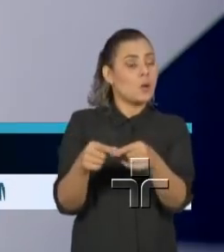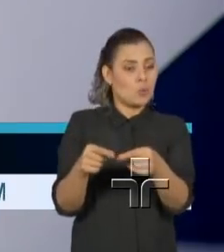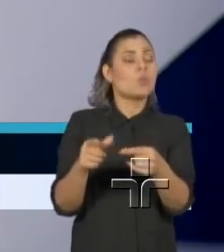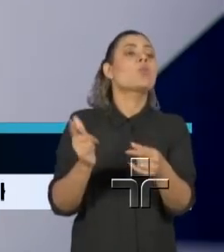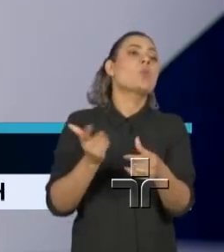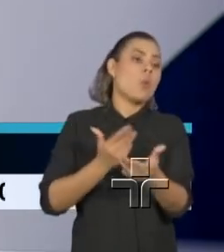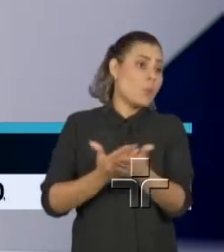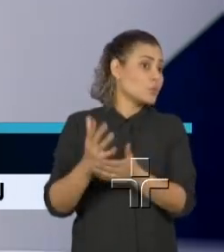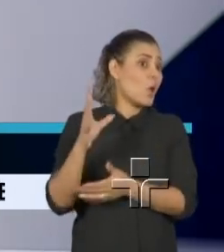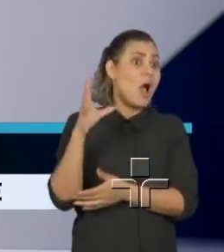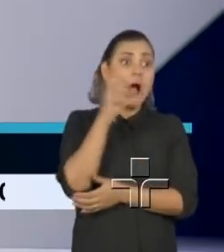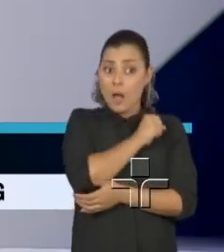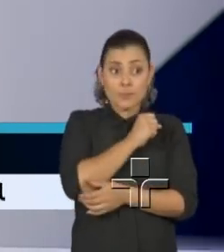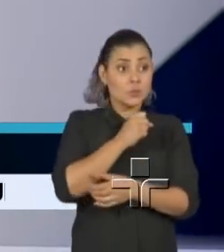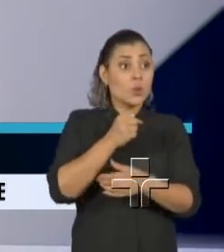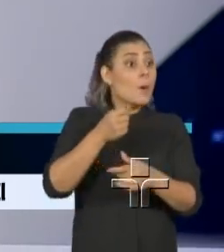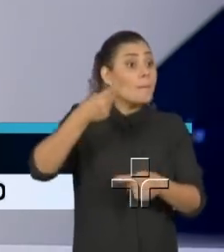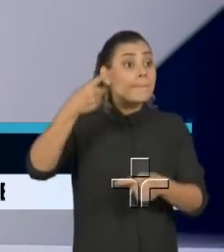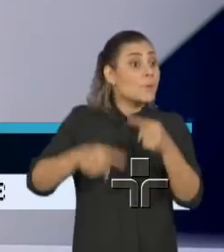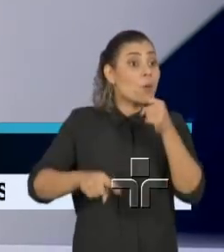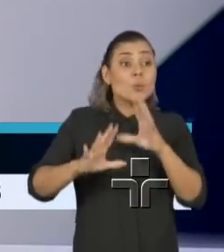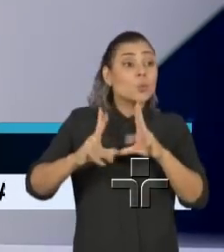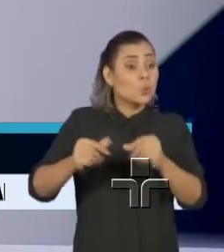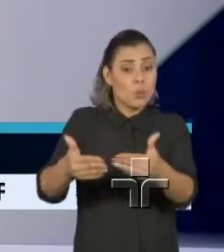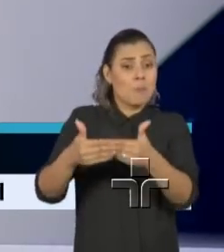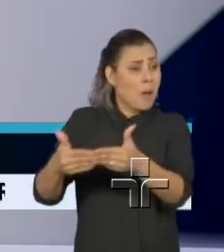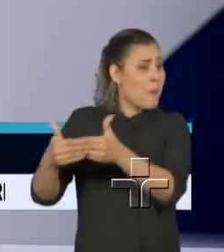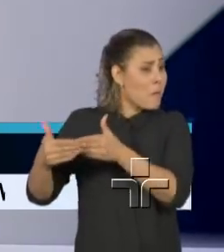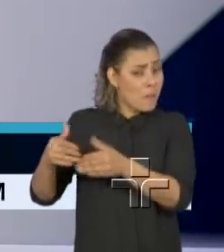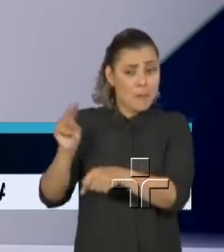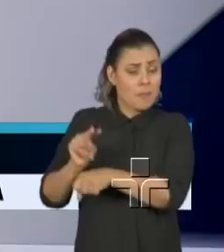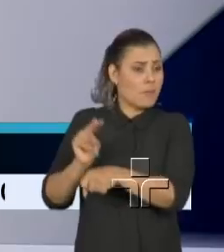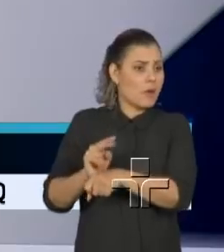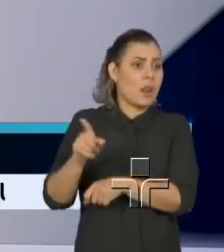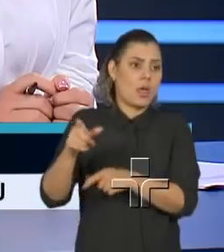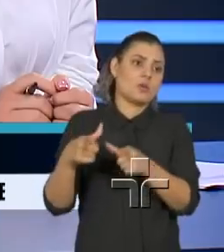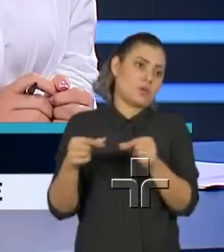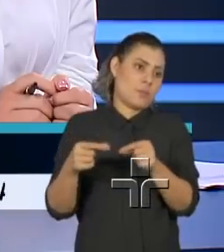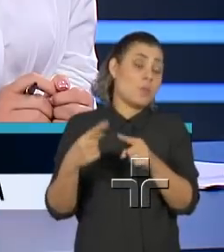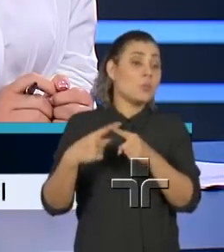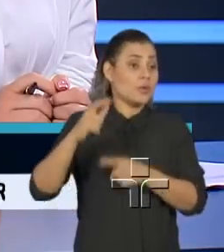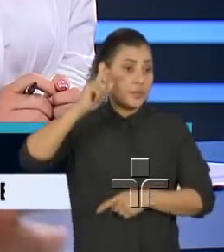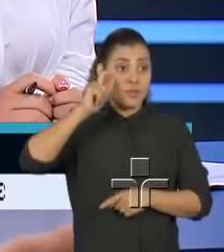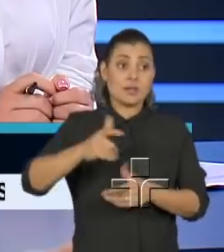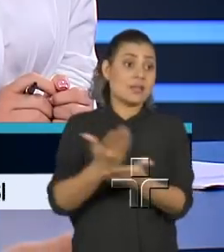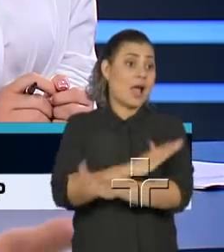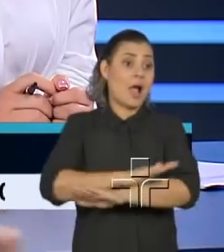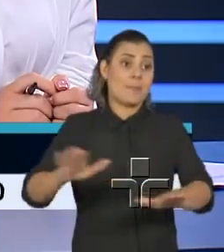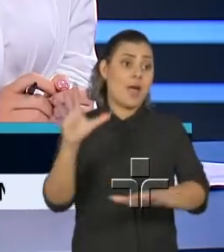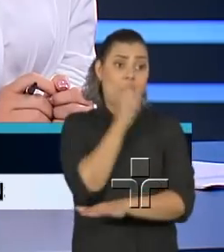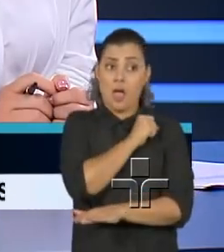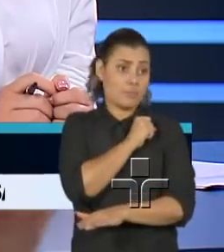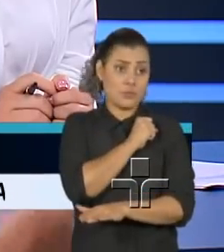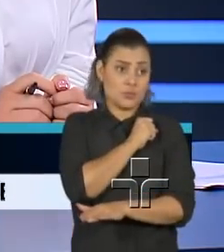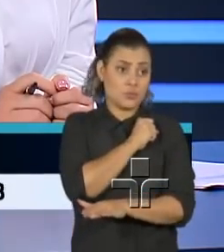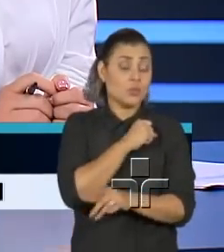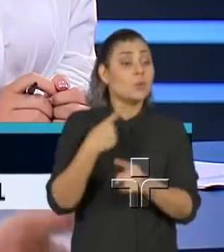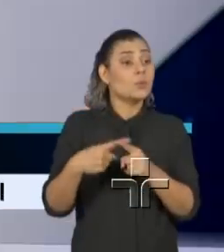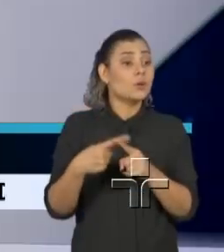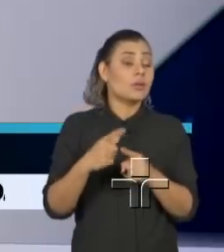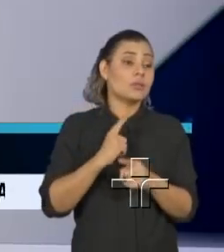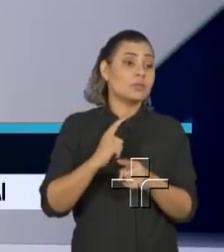muito rapidamente proibindo tudo, porque eles têm também o interesse de acabar logo o ciclo, porque tem